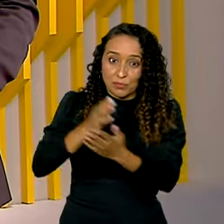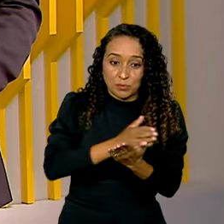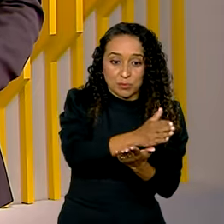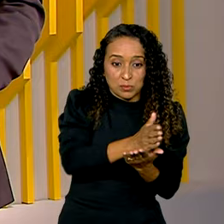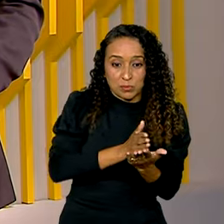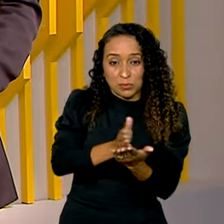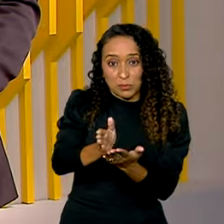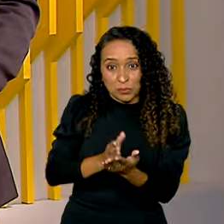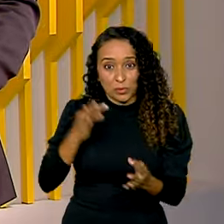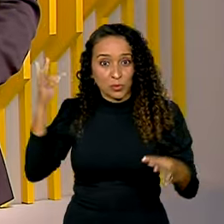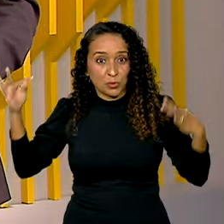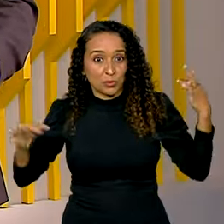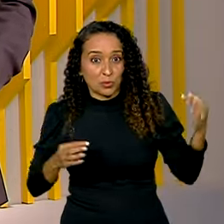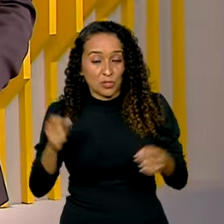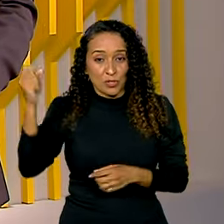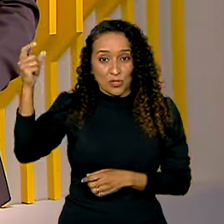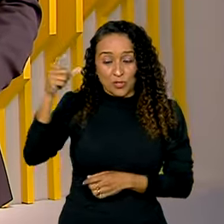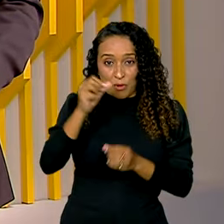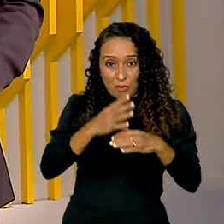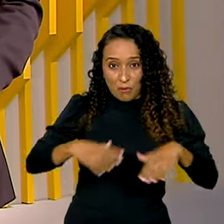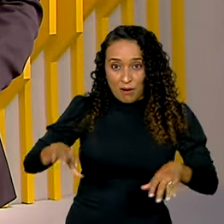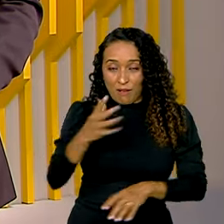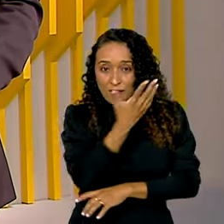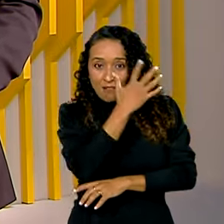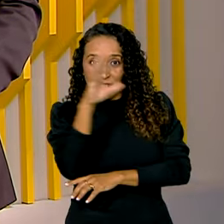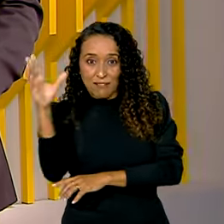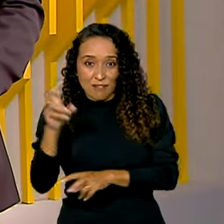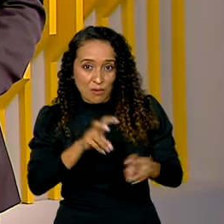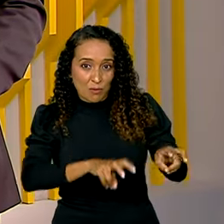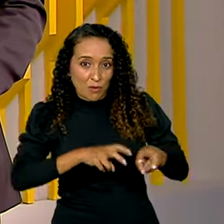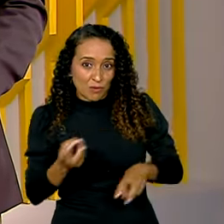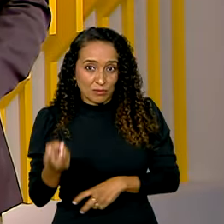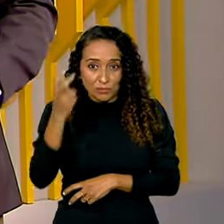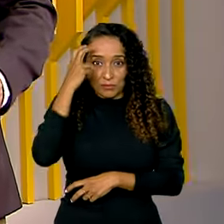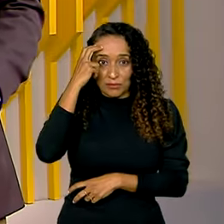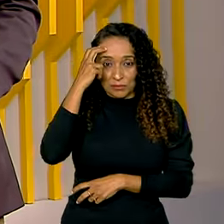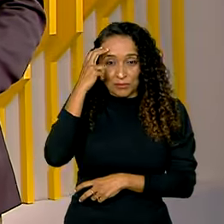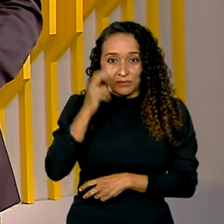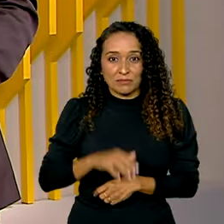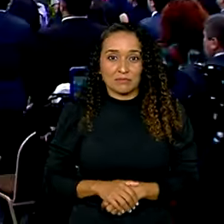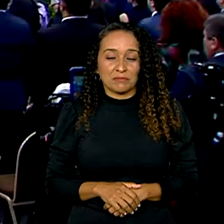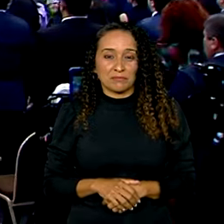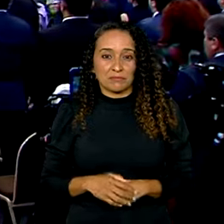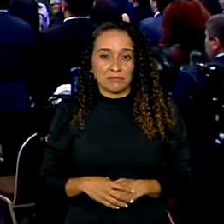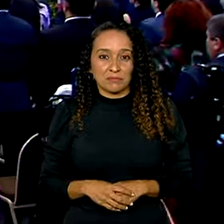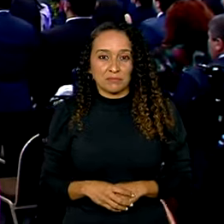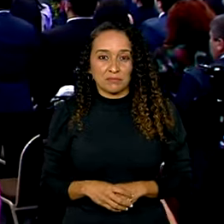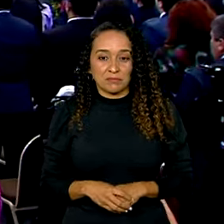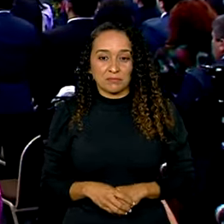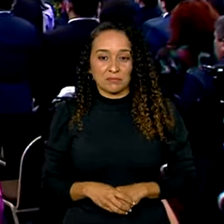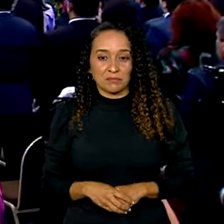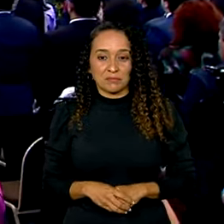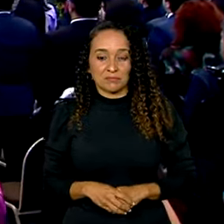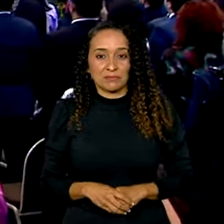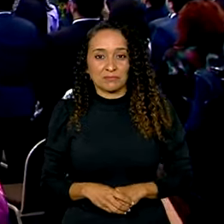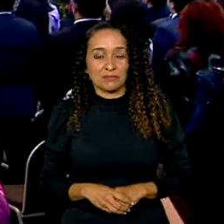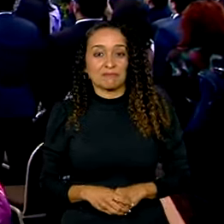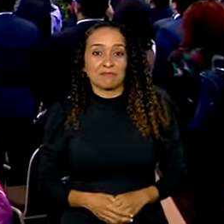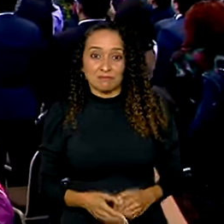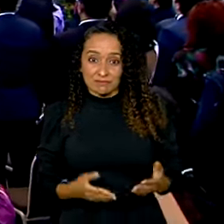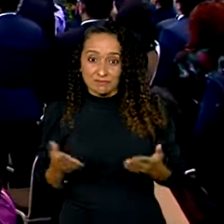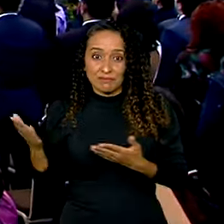turismo. Sol e praia, natureza, rural, cultural e tendências. É a